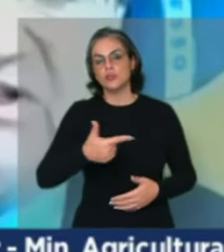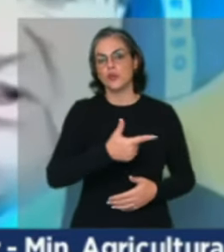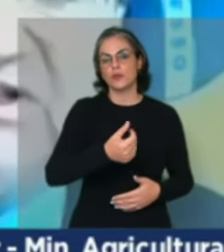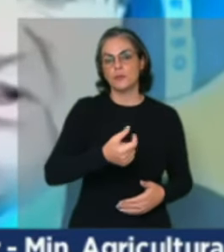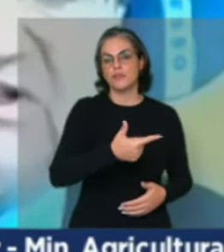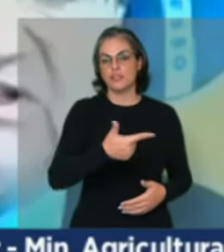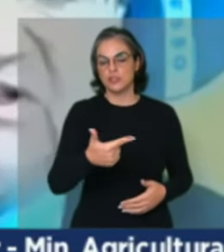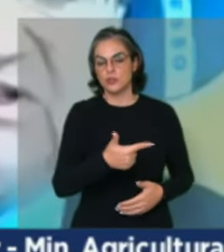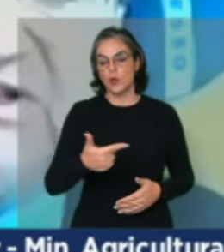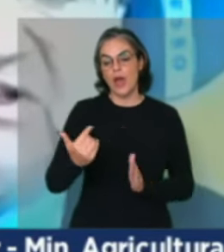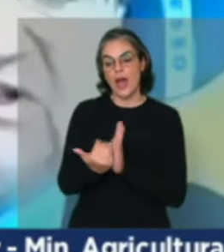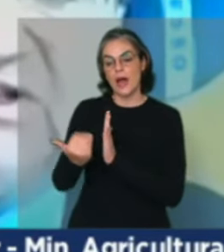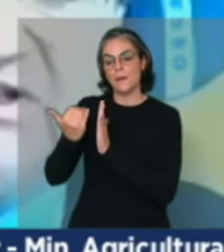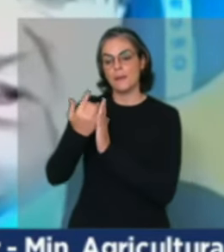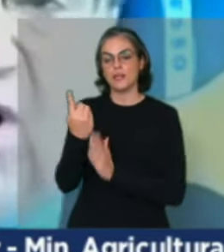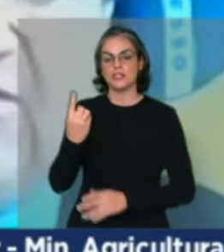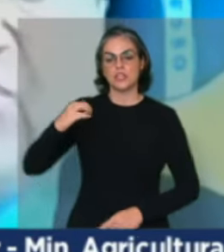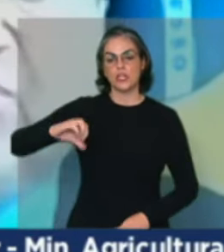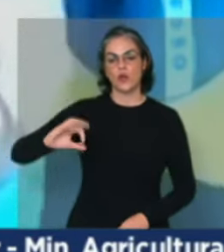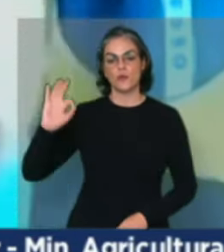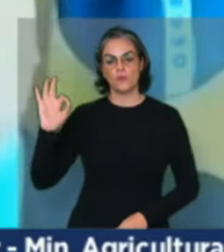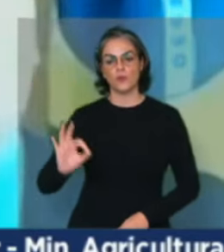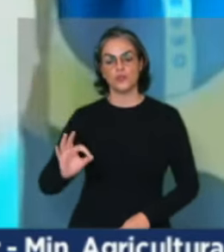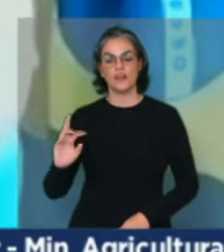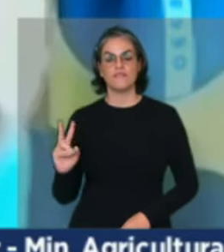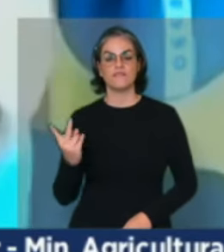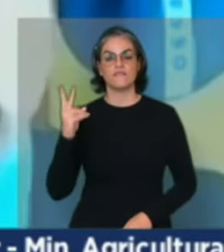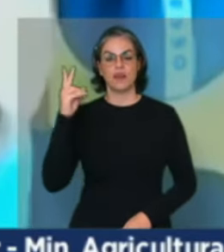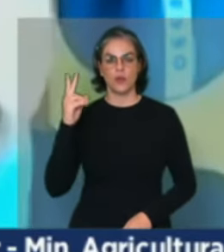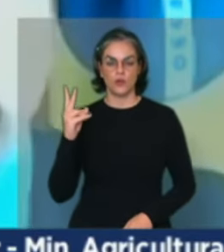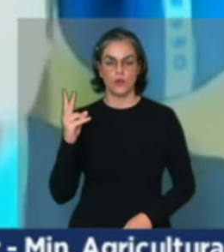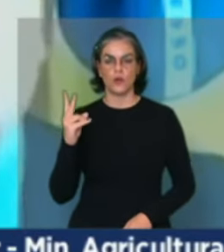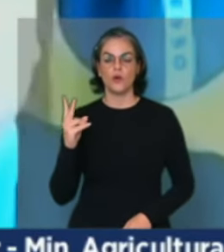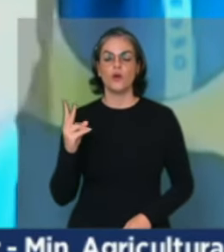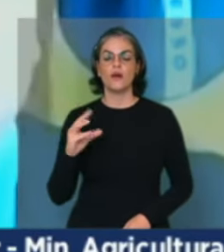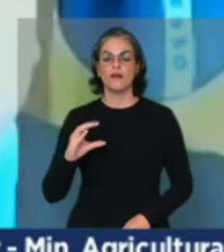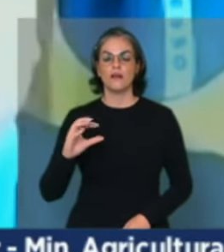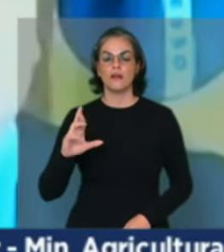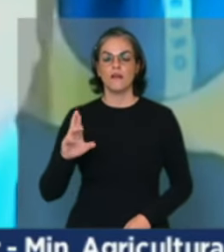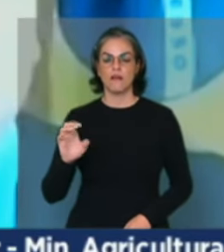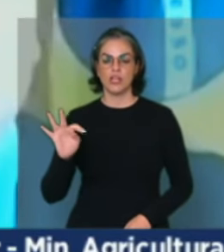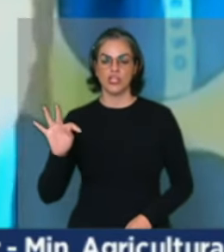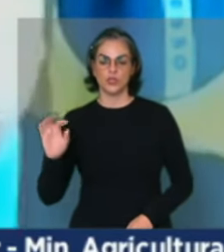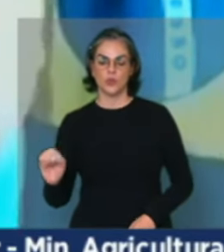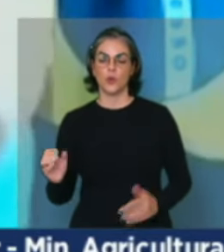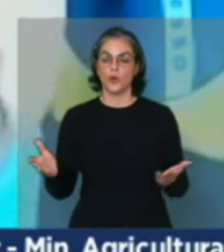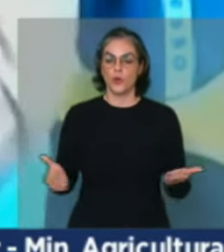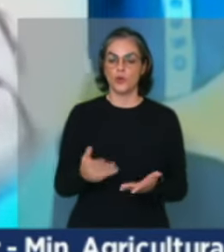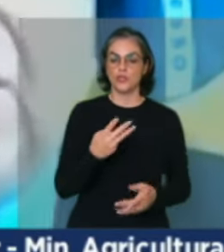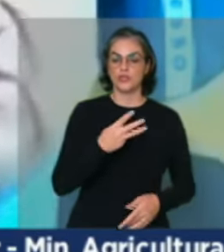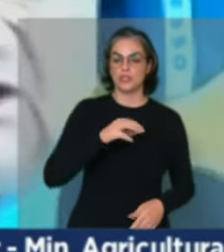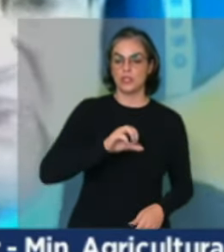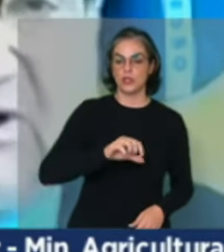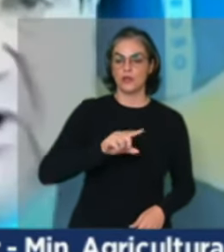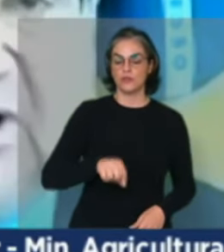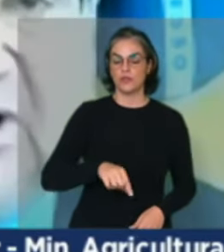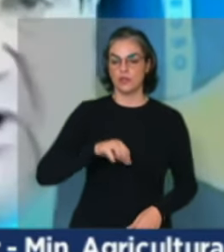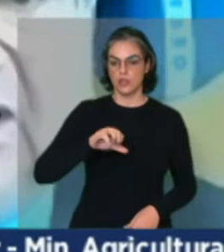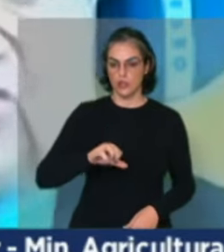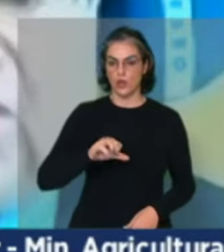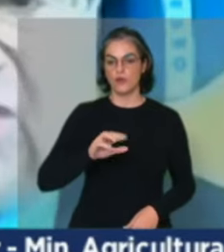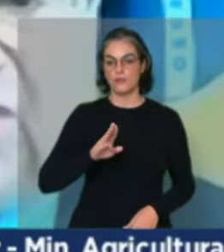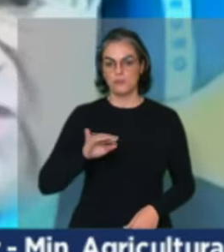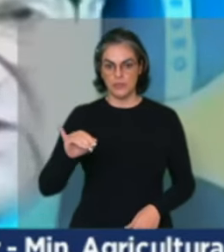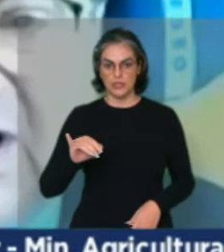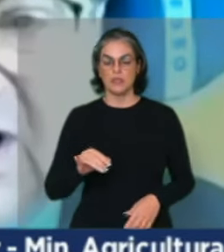% no valor do crédito. Então, no volume que hoje é de 39,3 bilhões. E que todas essas